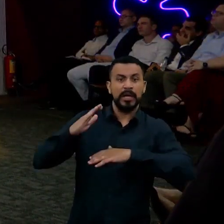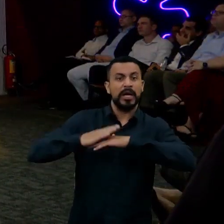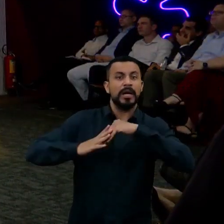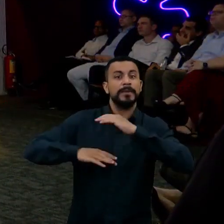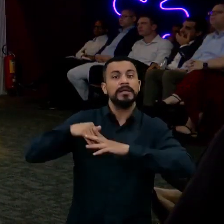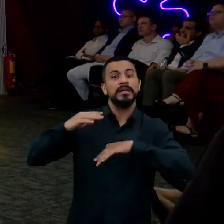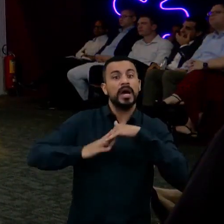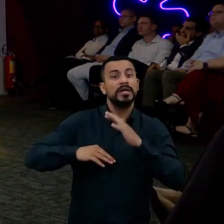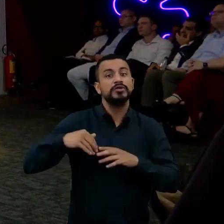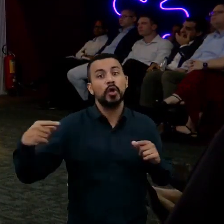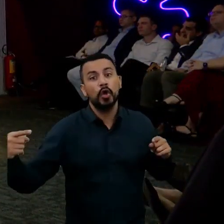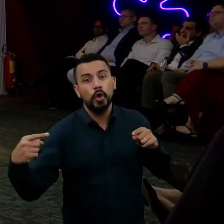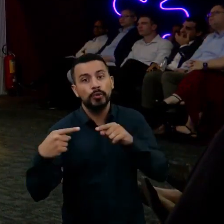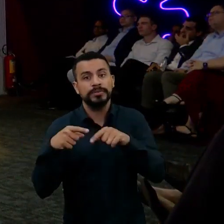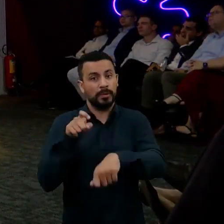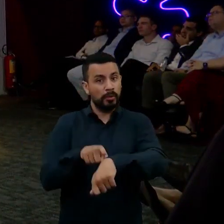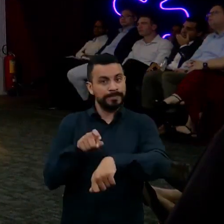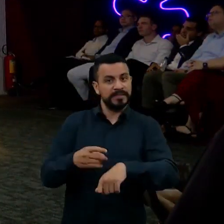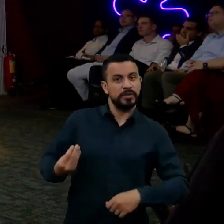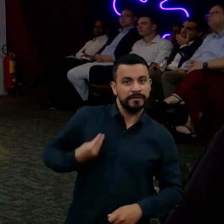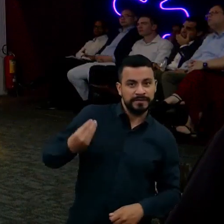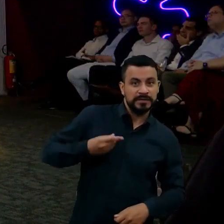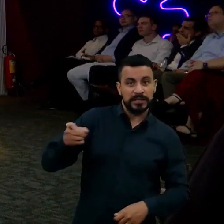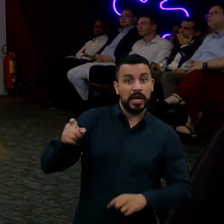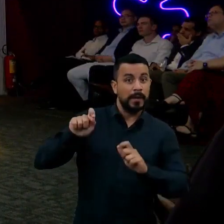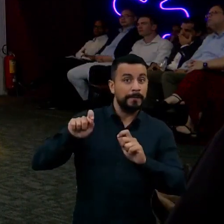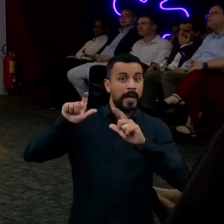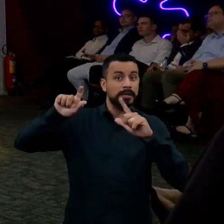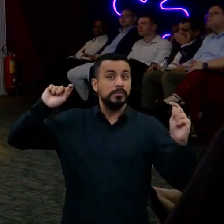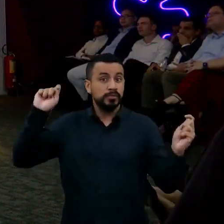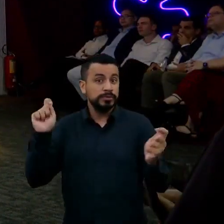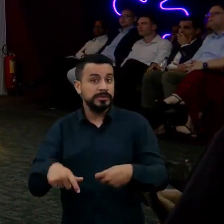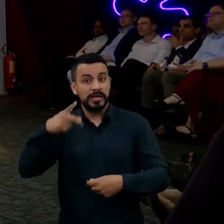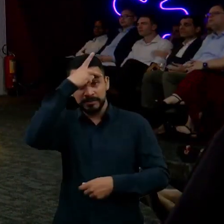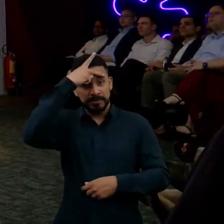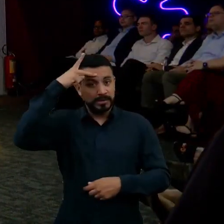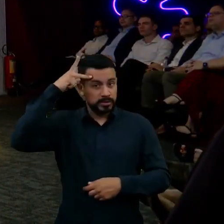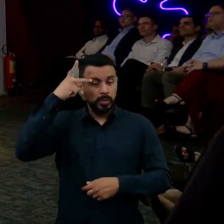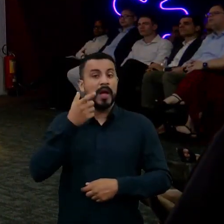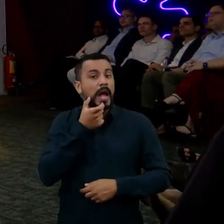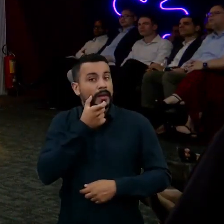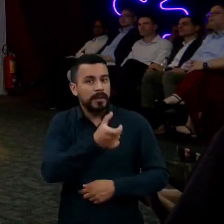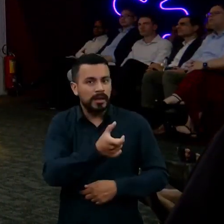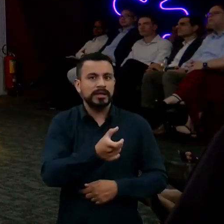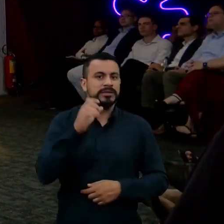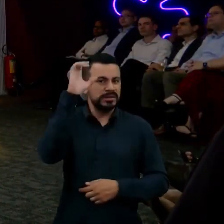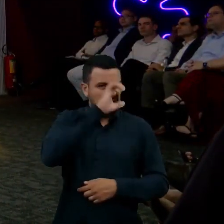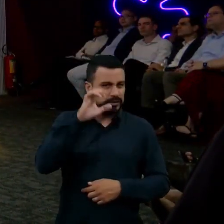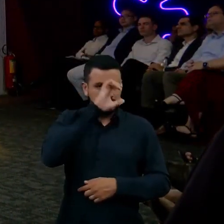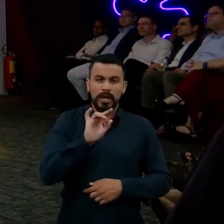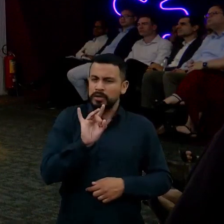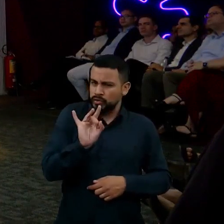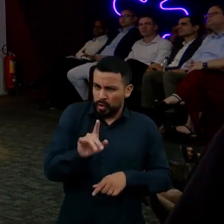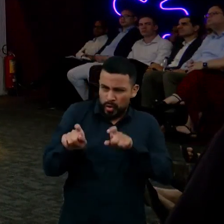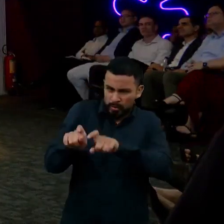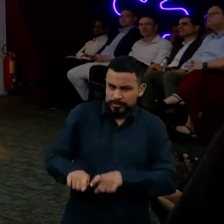e aumentem realmente essa possibilidade para as pessoas que estão interessadas em ciência, não apenas ciência da computação, mas outras áreas,